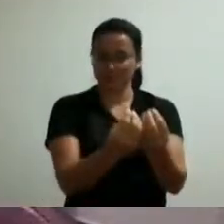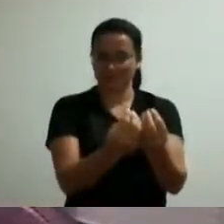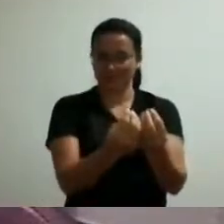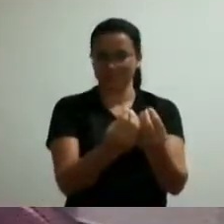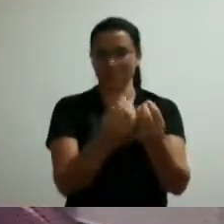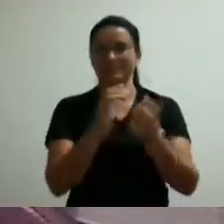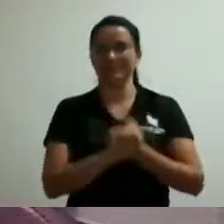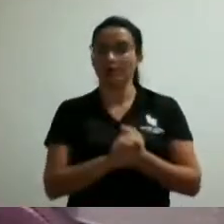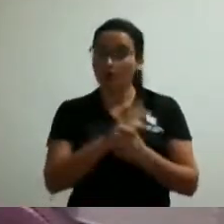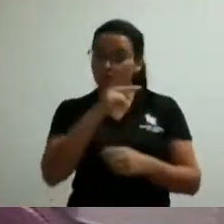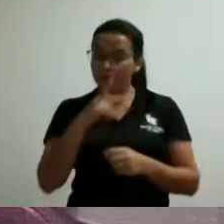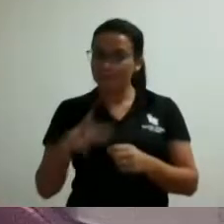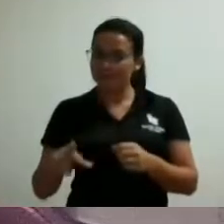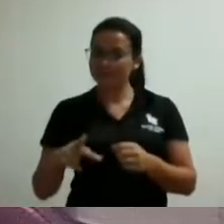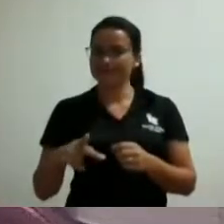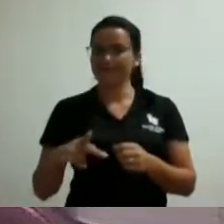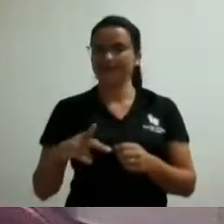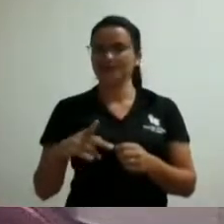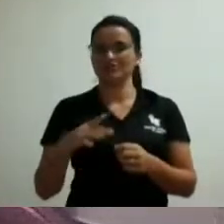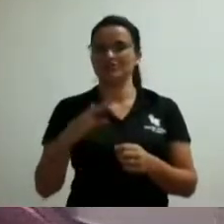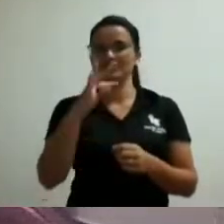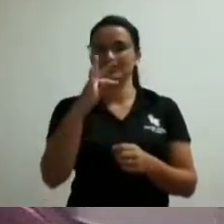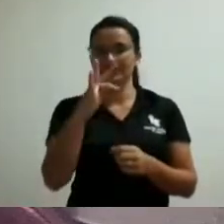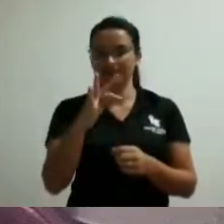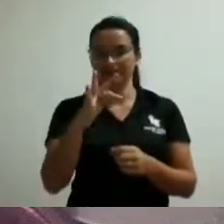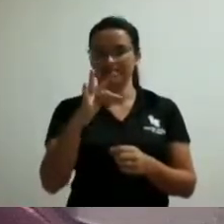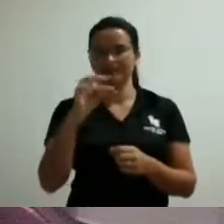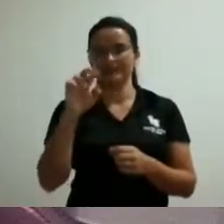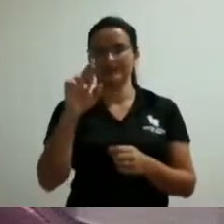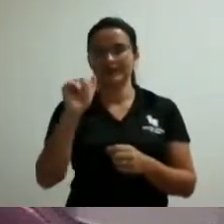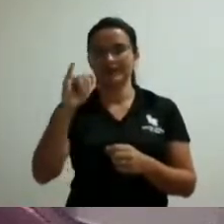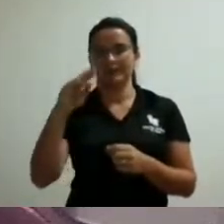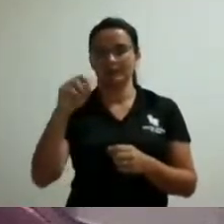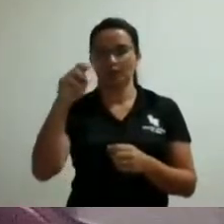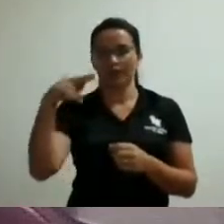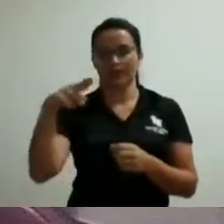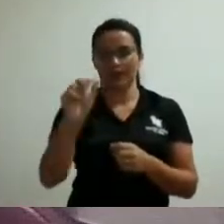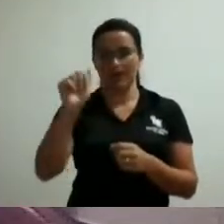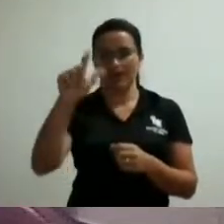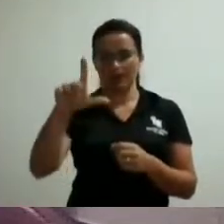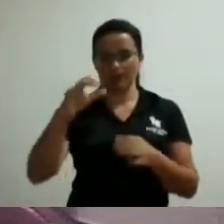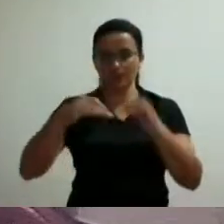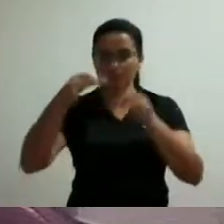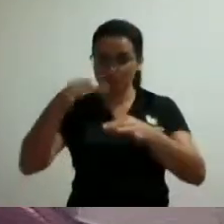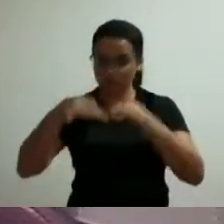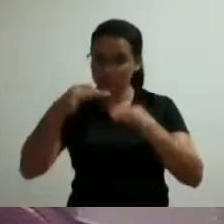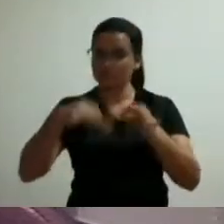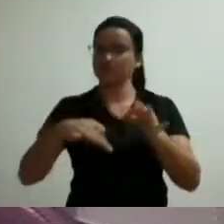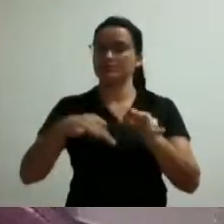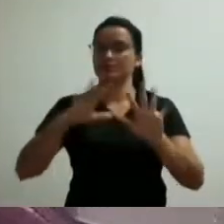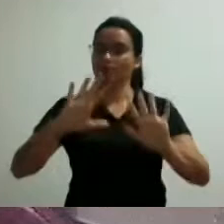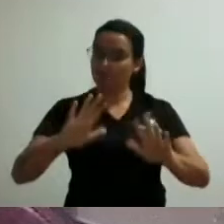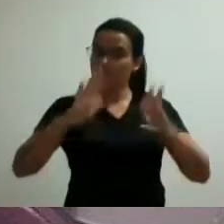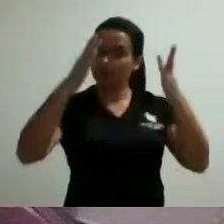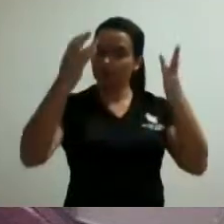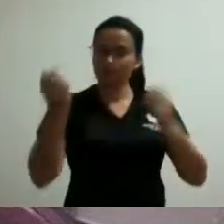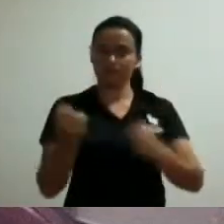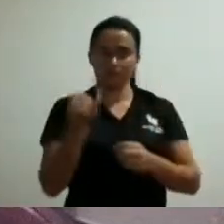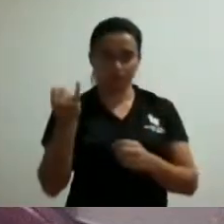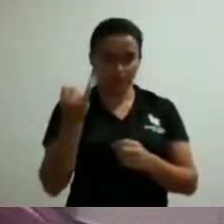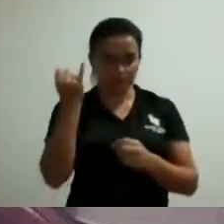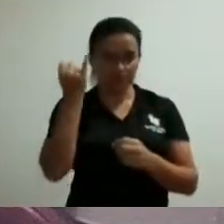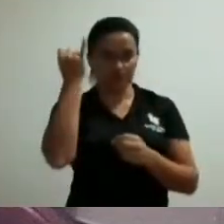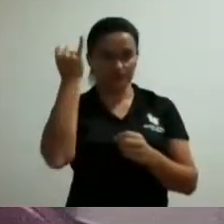esse evento aconteceu lá no fórum Benjamin Colucci um evento extremamente importante é o desembargador